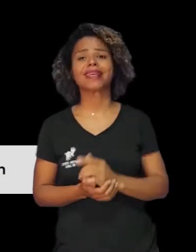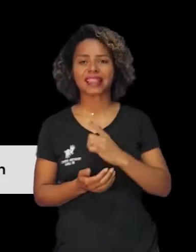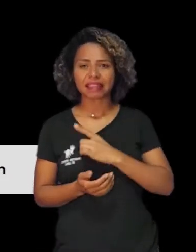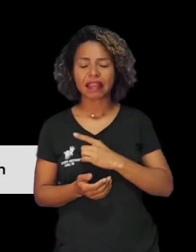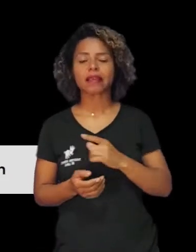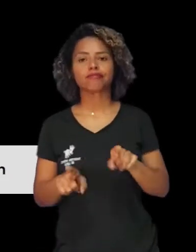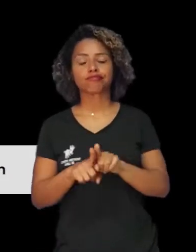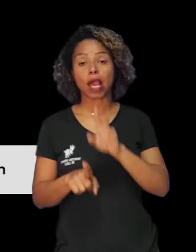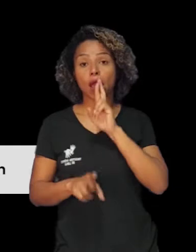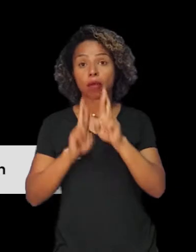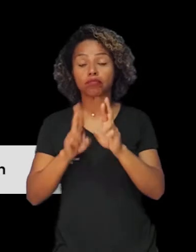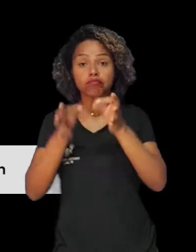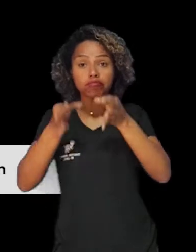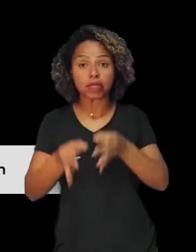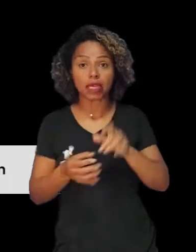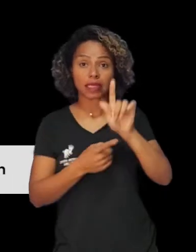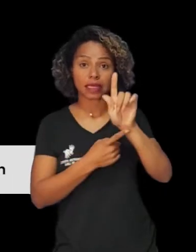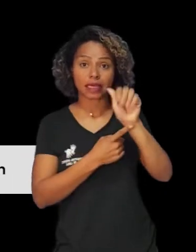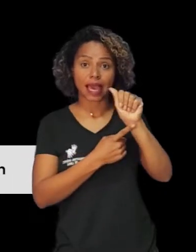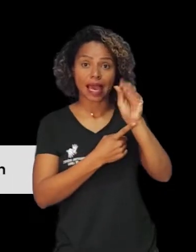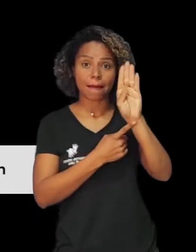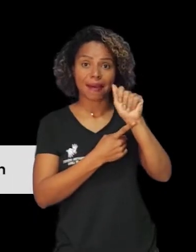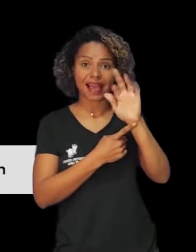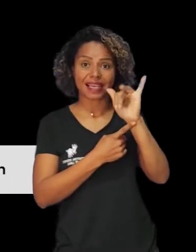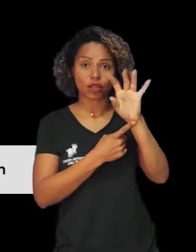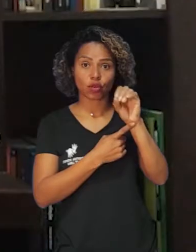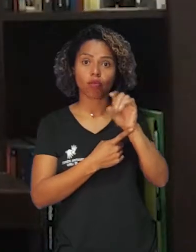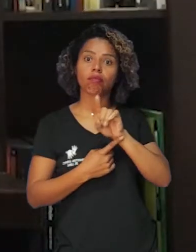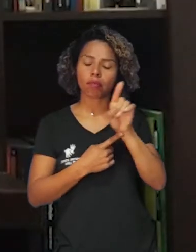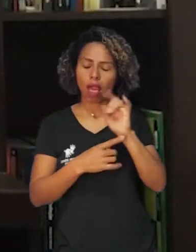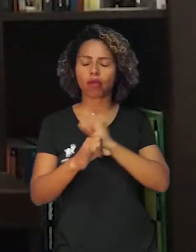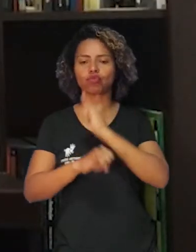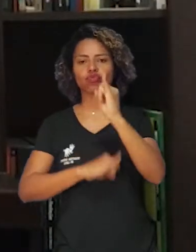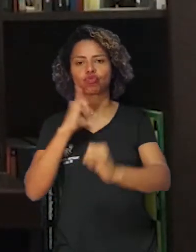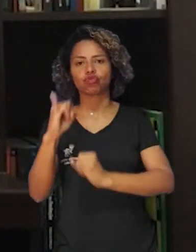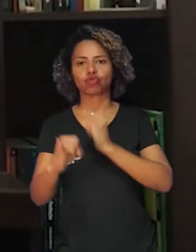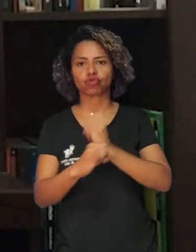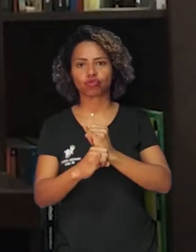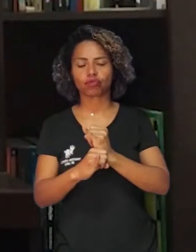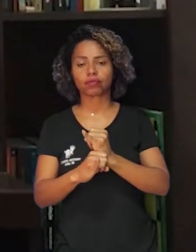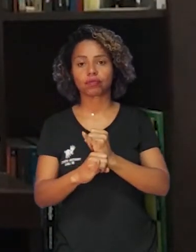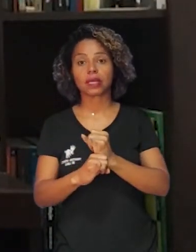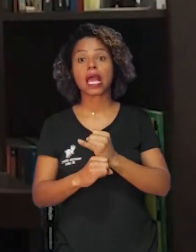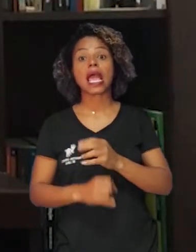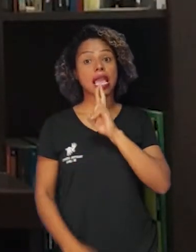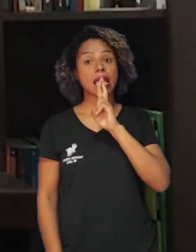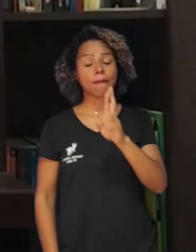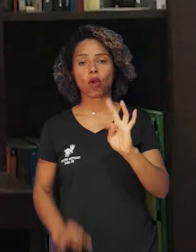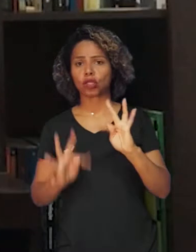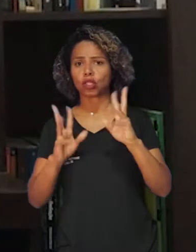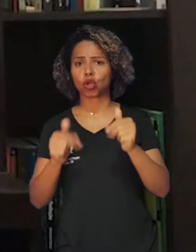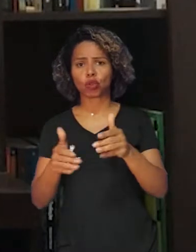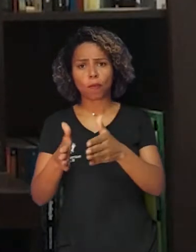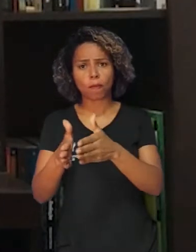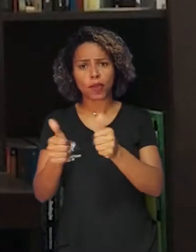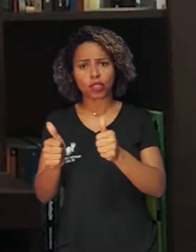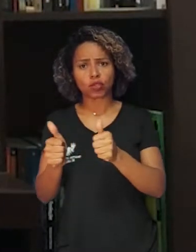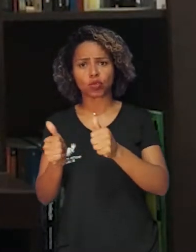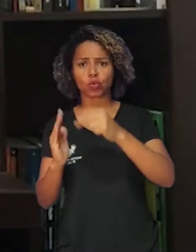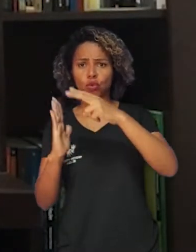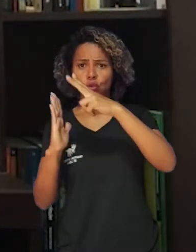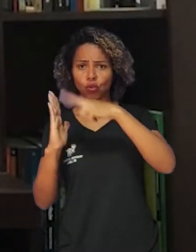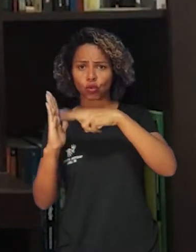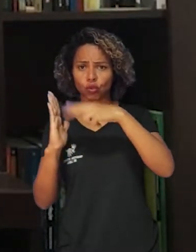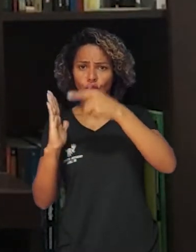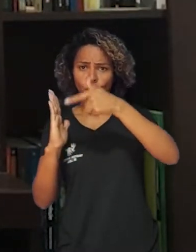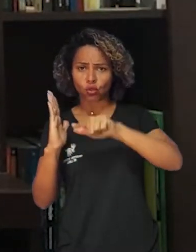respostas das questões discursivas já estão disponíveis. O resultado dos recursos está previsto para ser divulgado no